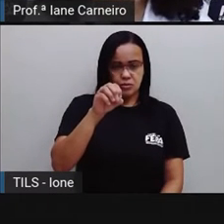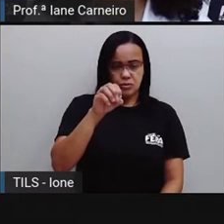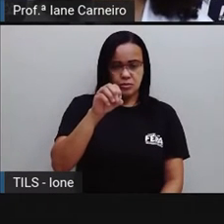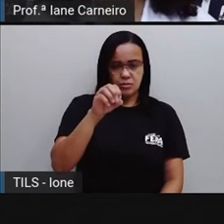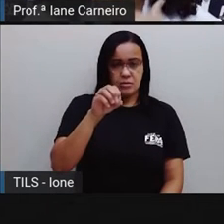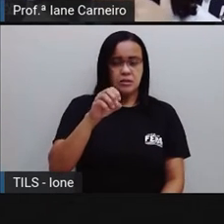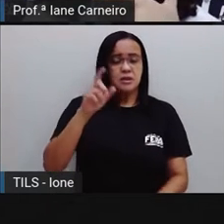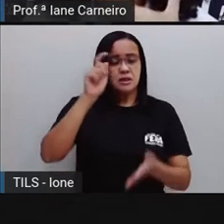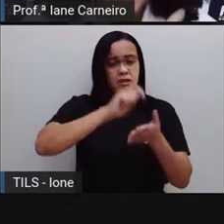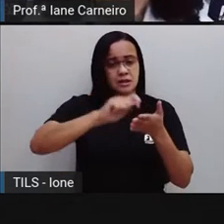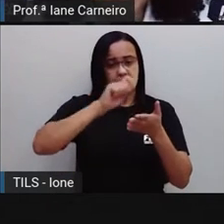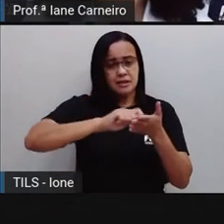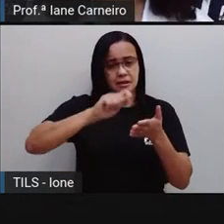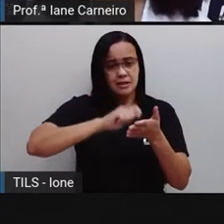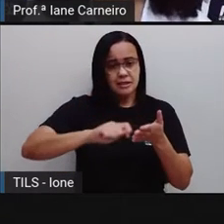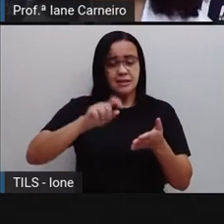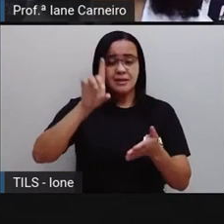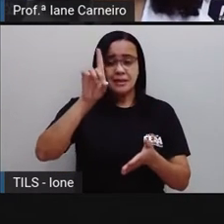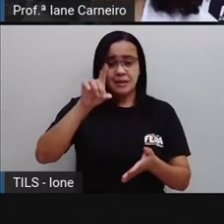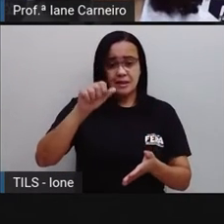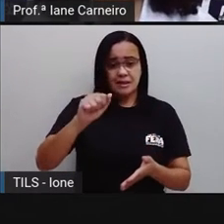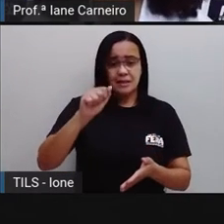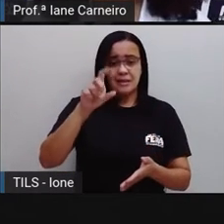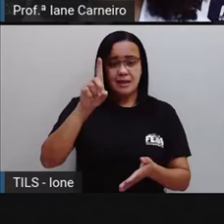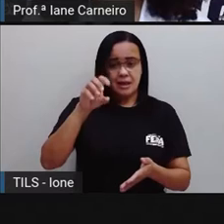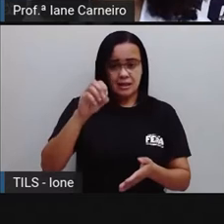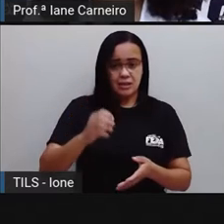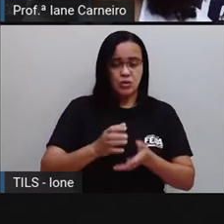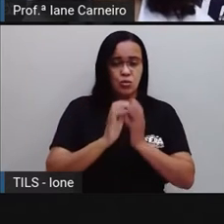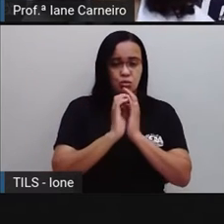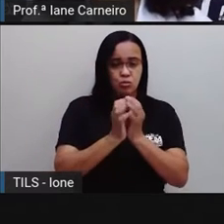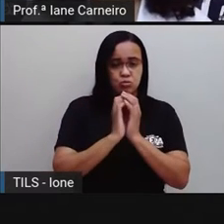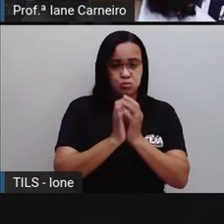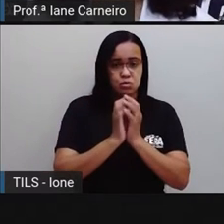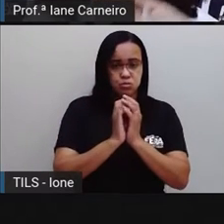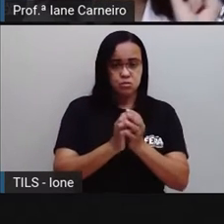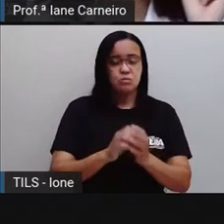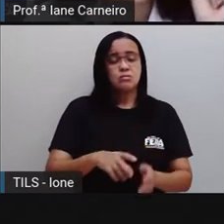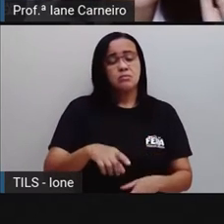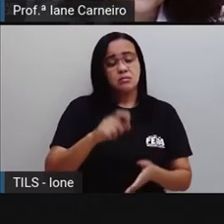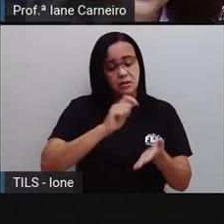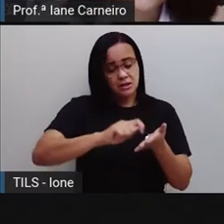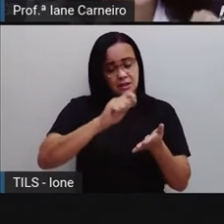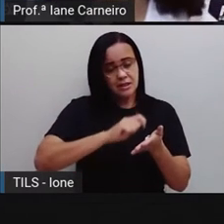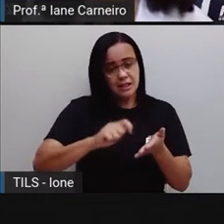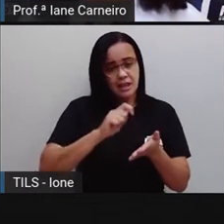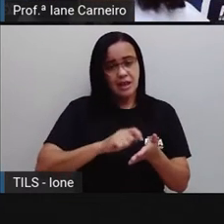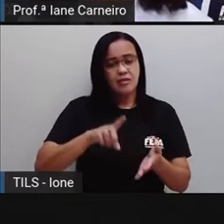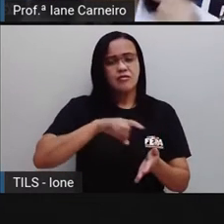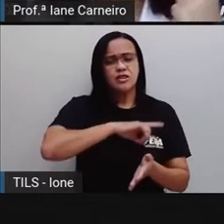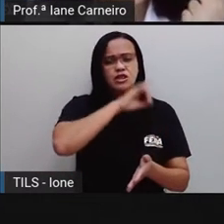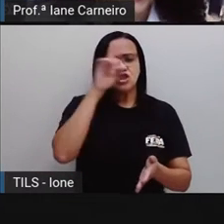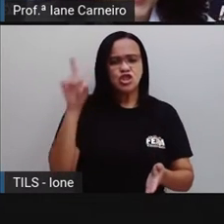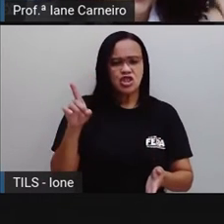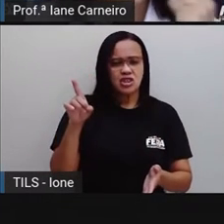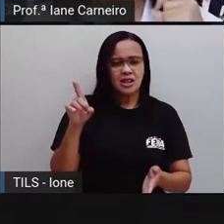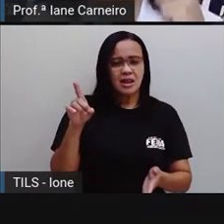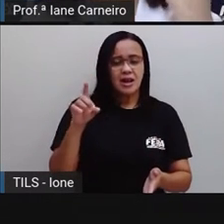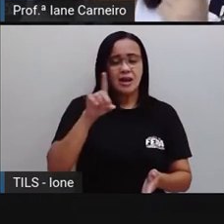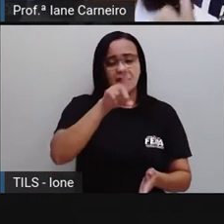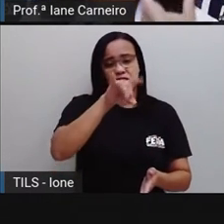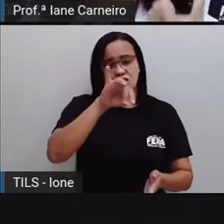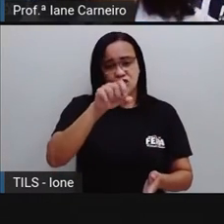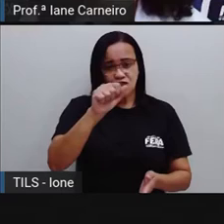se escreve dado. Com a letra D, se escreve dia, dor,